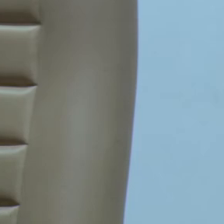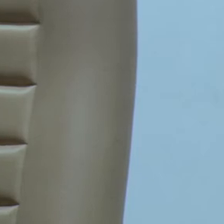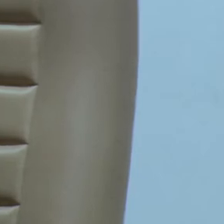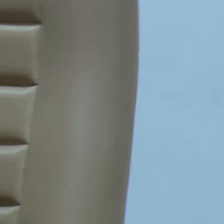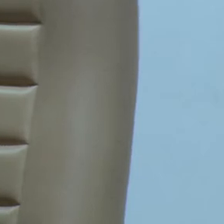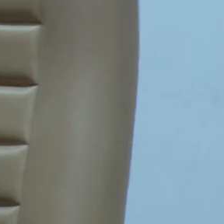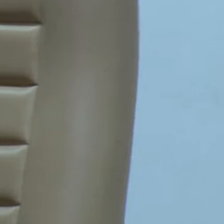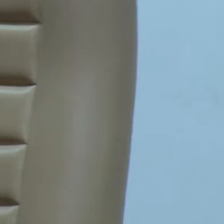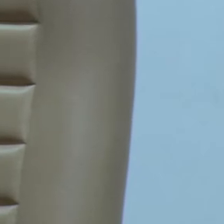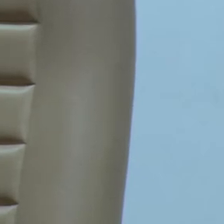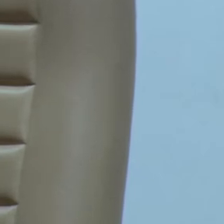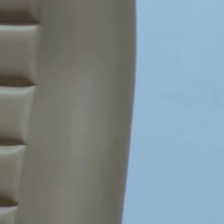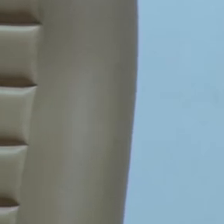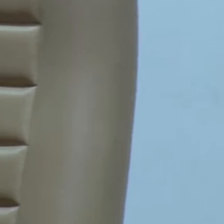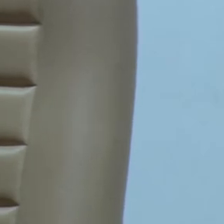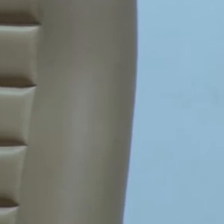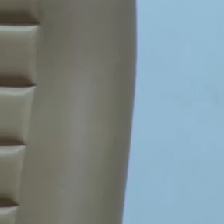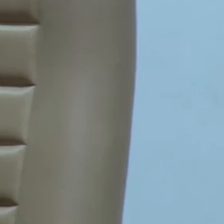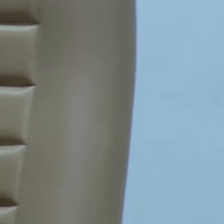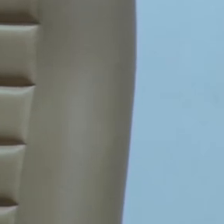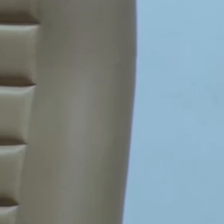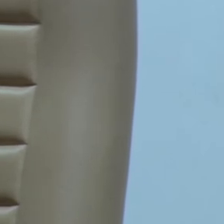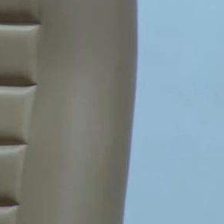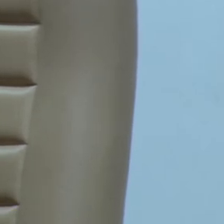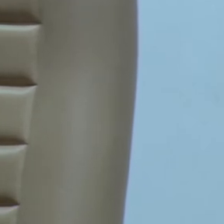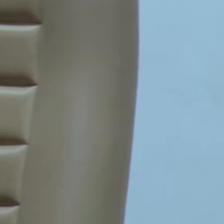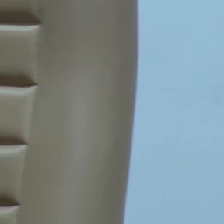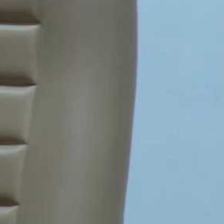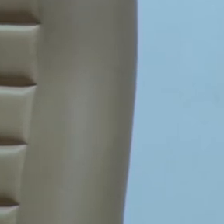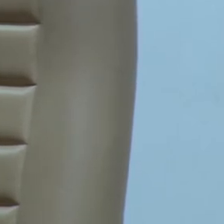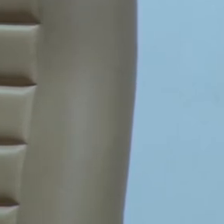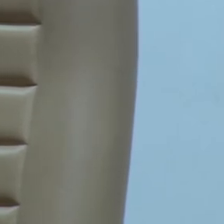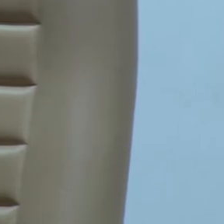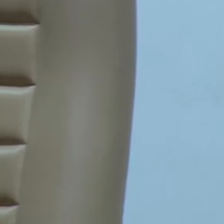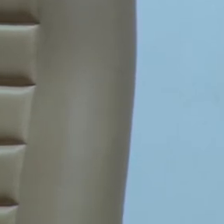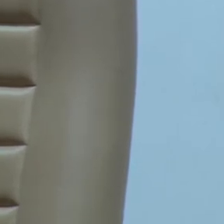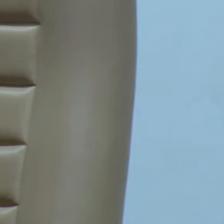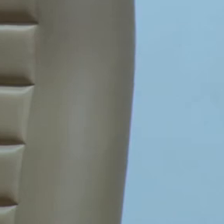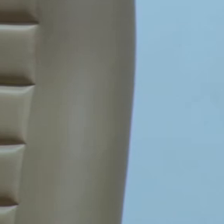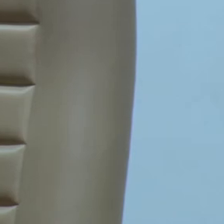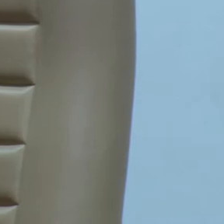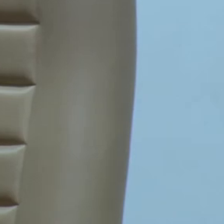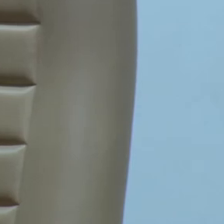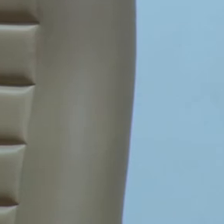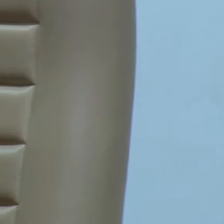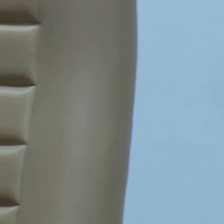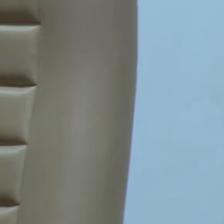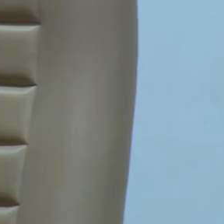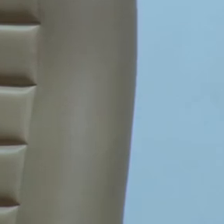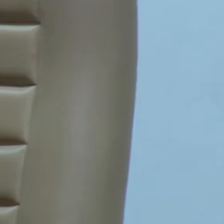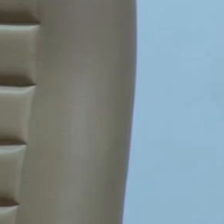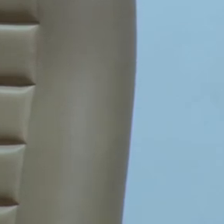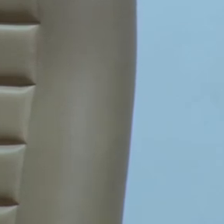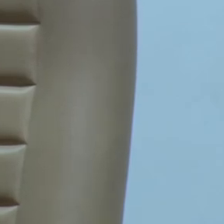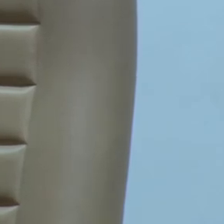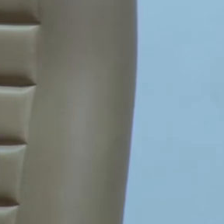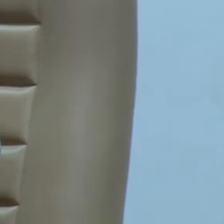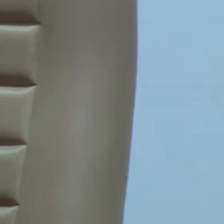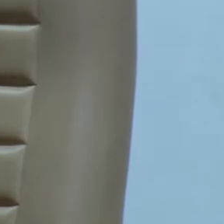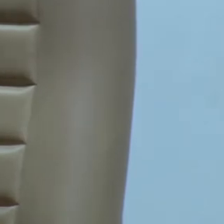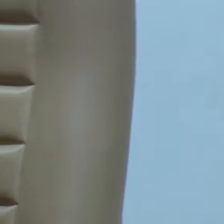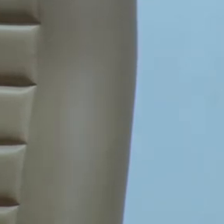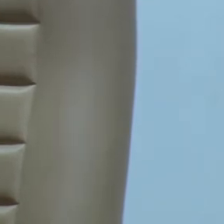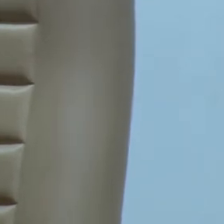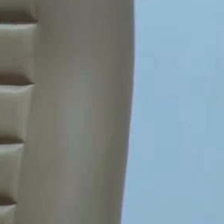opções. E entender essa rede, acho que é fundamental para o usuário, porque, às vezes, são estudantes que chegam, não têm experiência com o